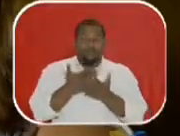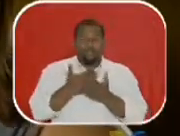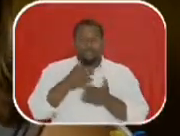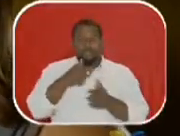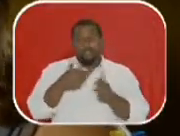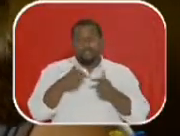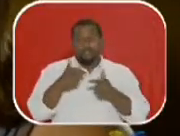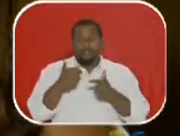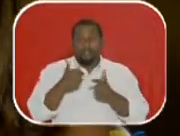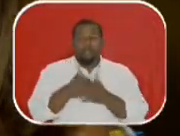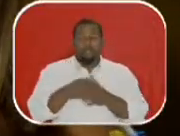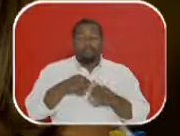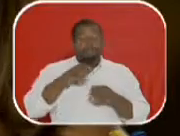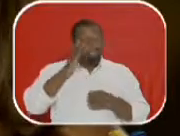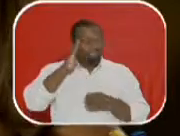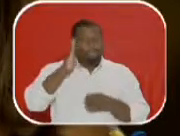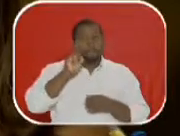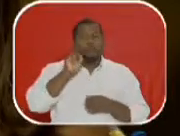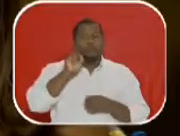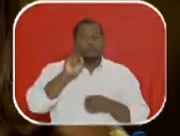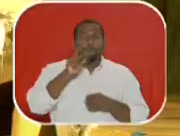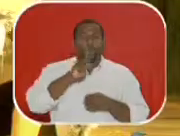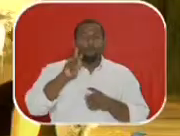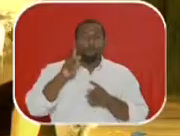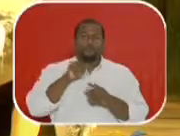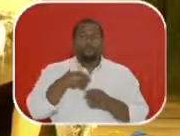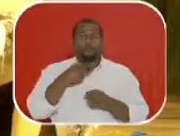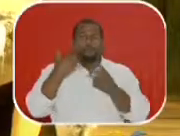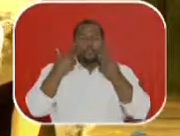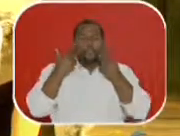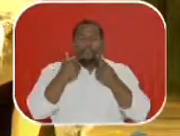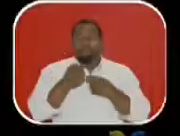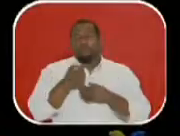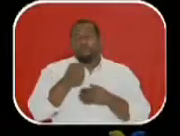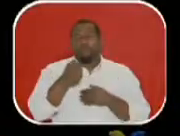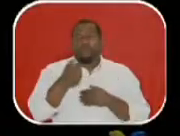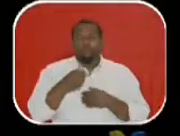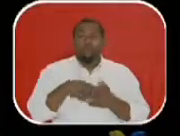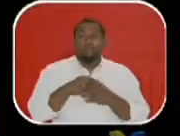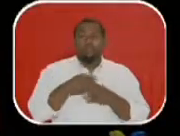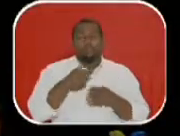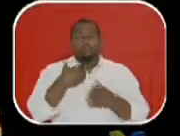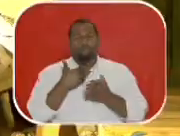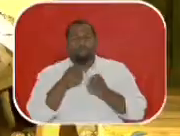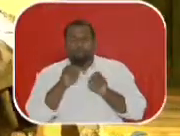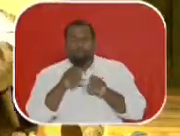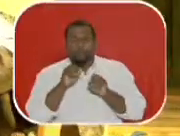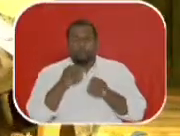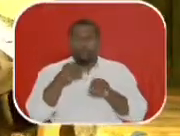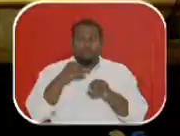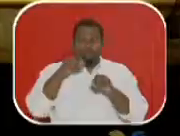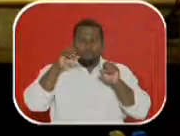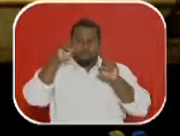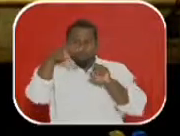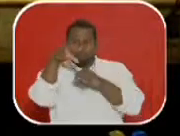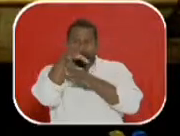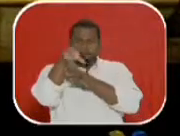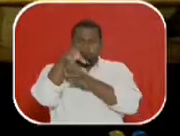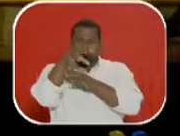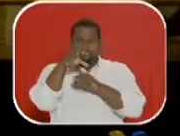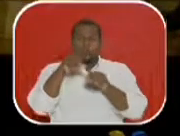de artes trabalhar, principalmente o professor de teatro. Ele vai poder utilizar esse material para estudar iluminação, figurino,